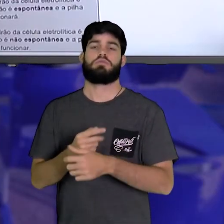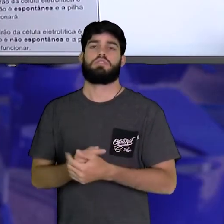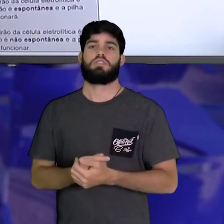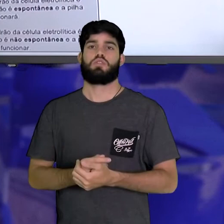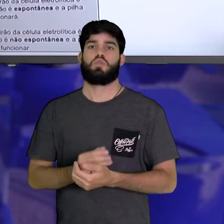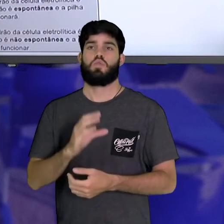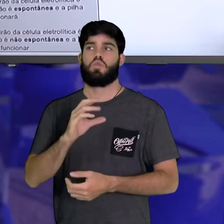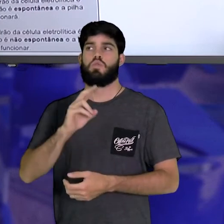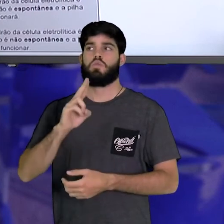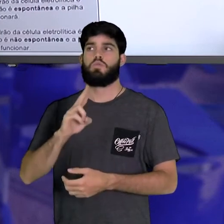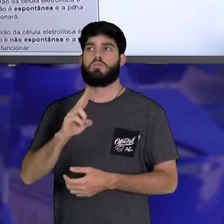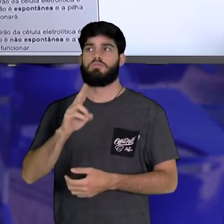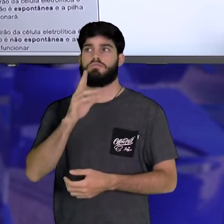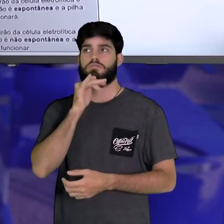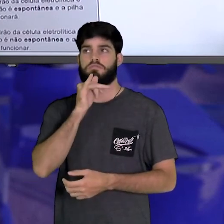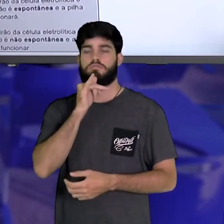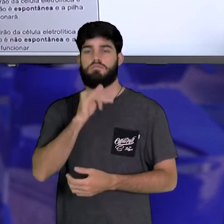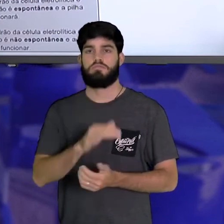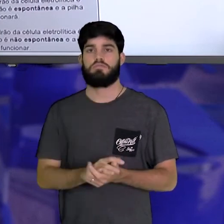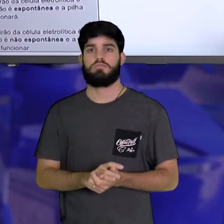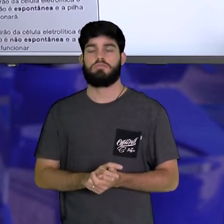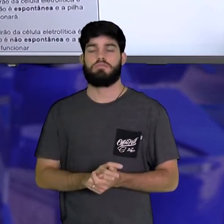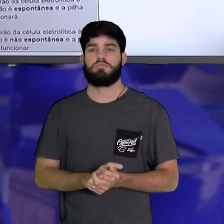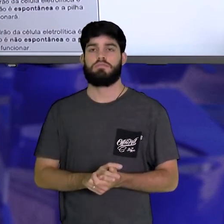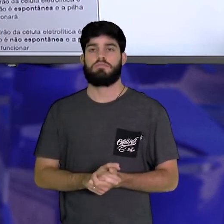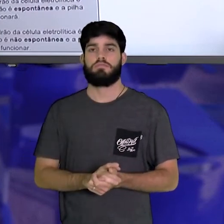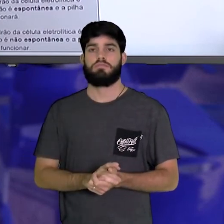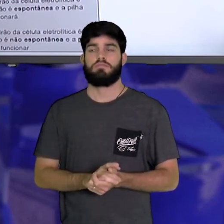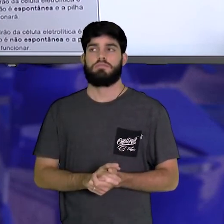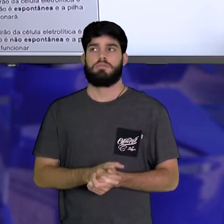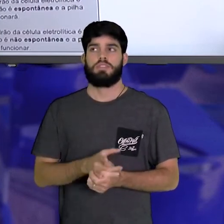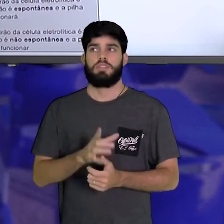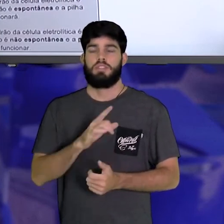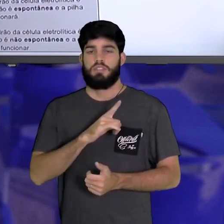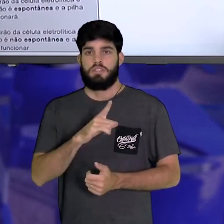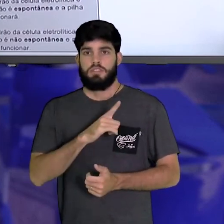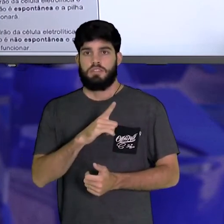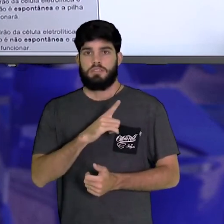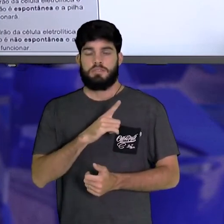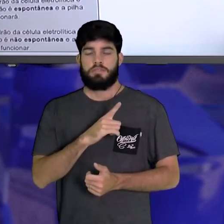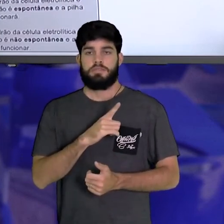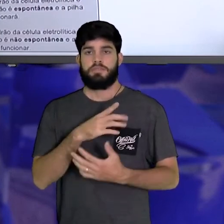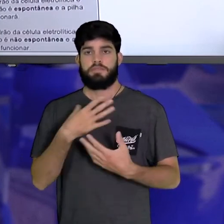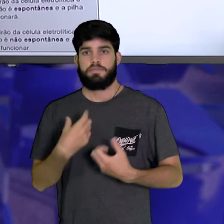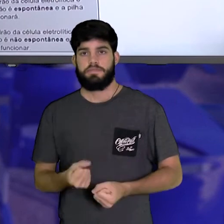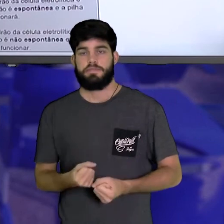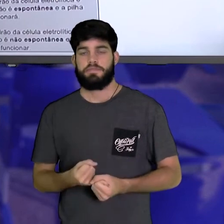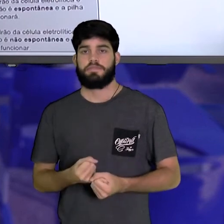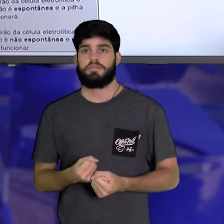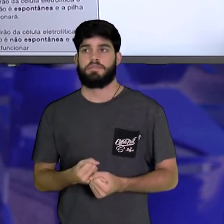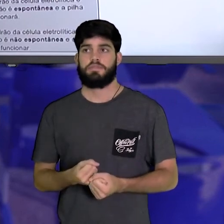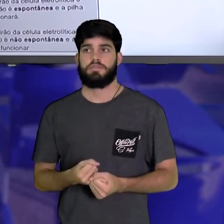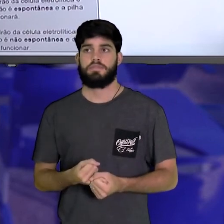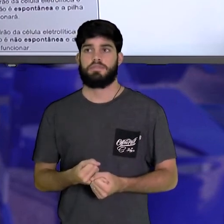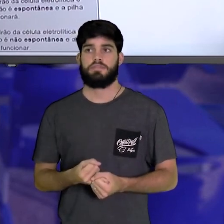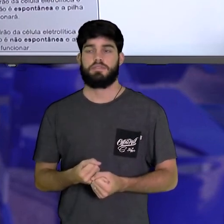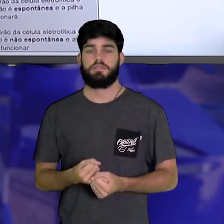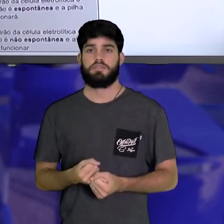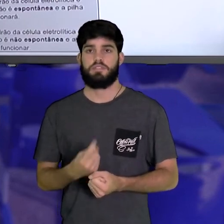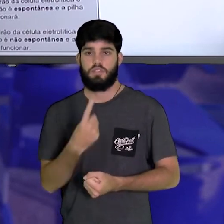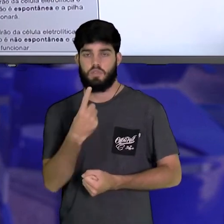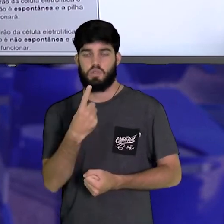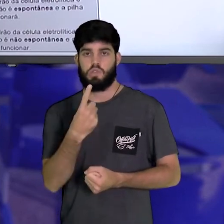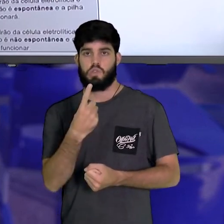cobre está com a tendência aqui a receber o cobre ao receber um